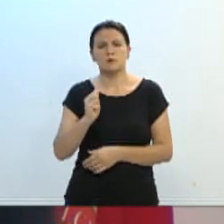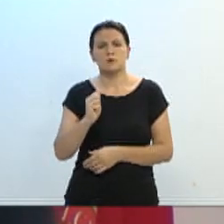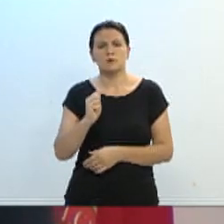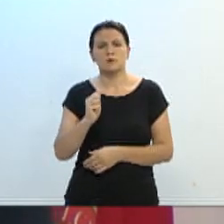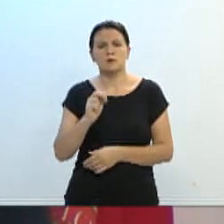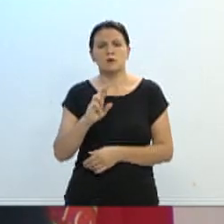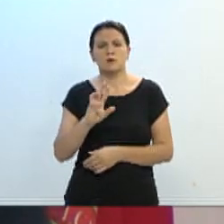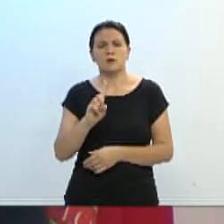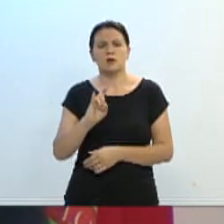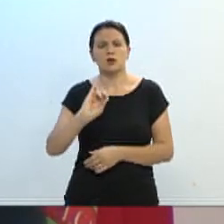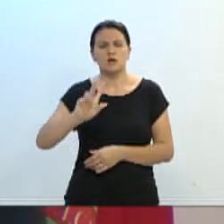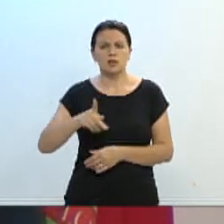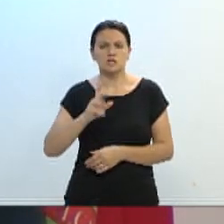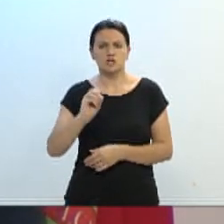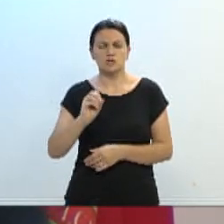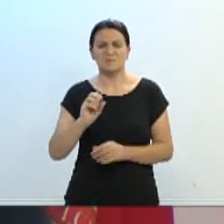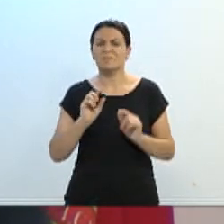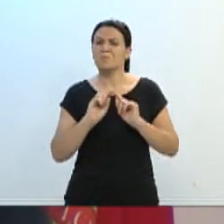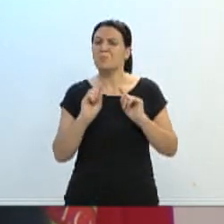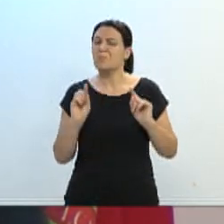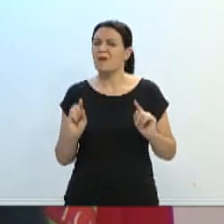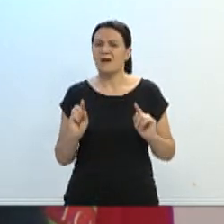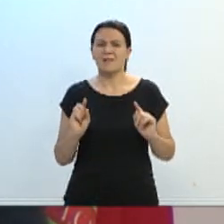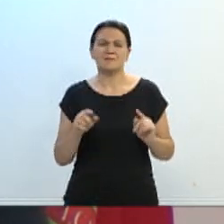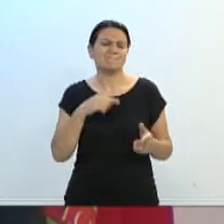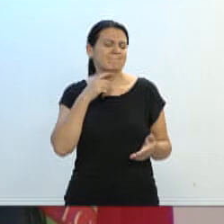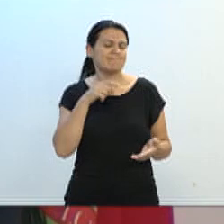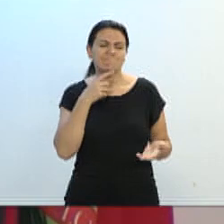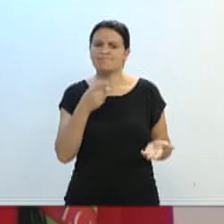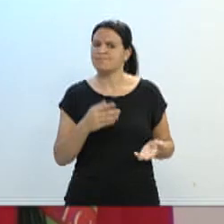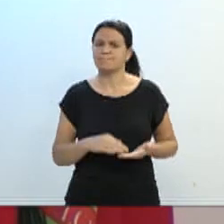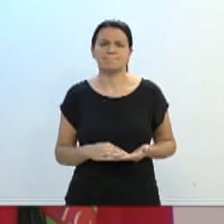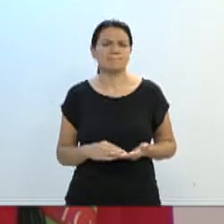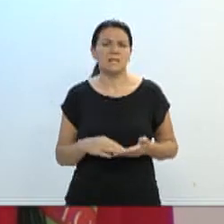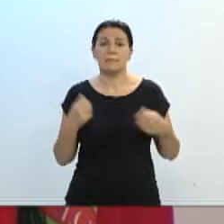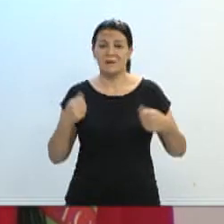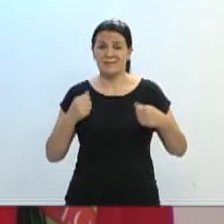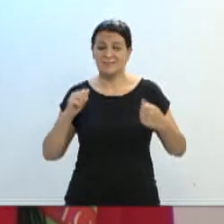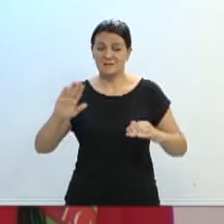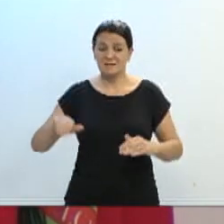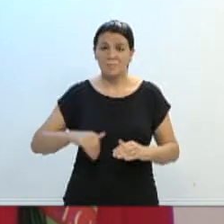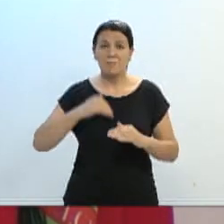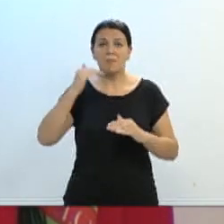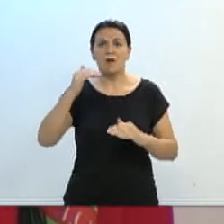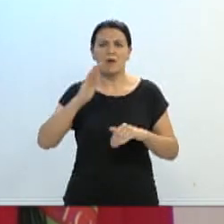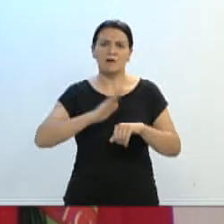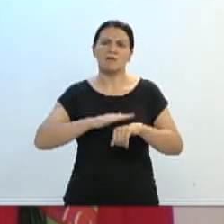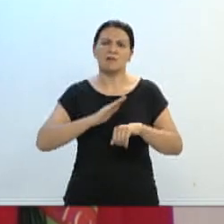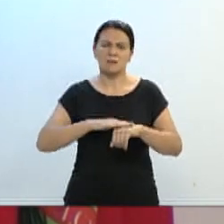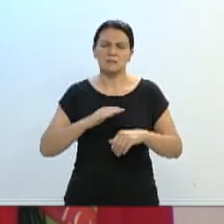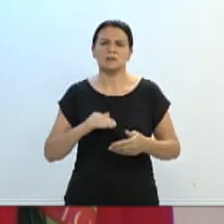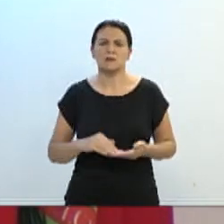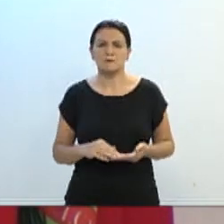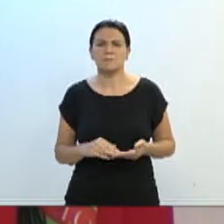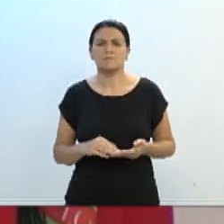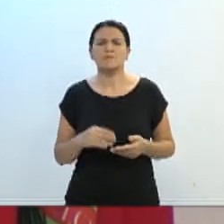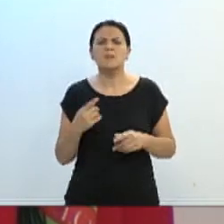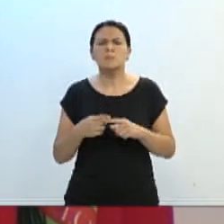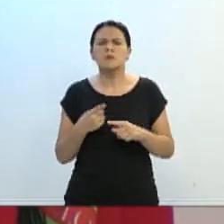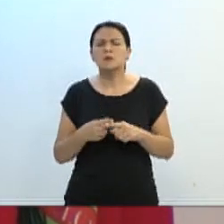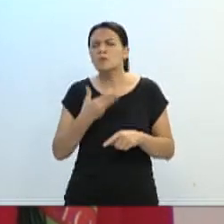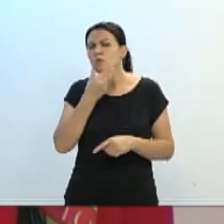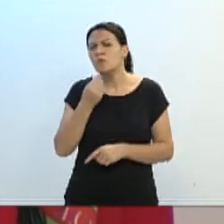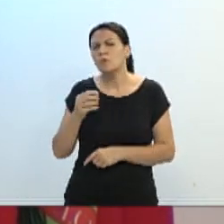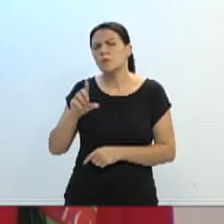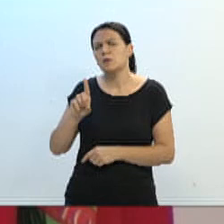infelizmente, não é o suficiente. O seu Davino Rodrigues Pereira, morador ali da região, já